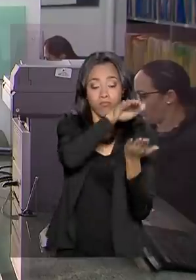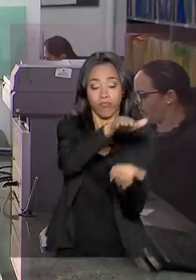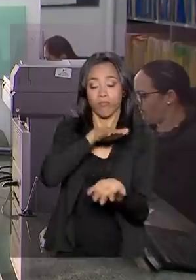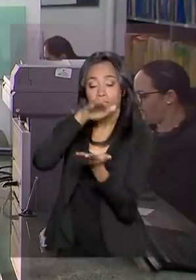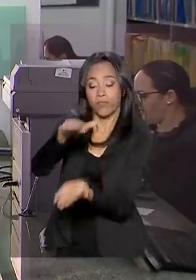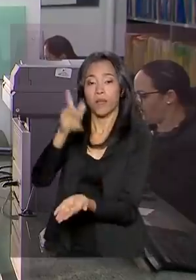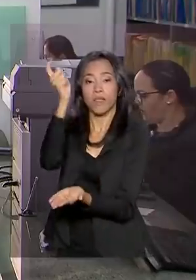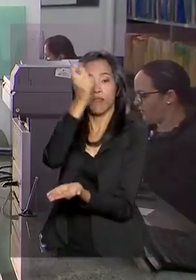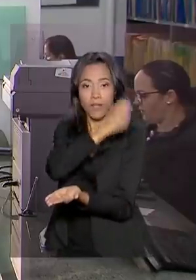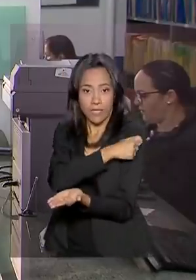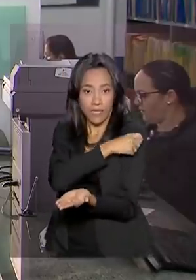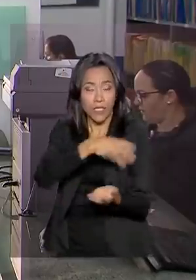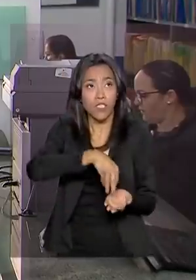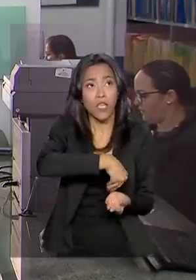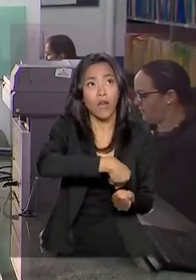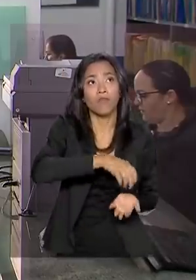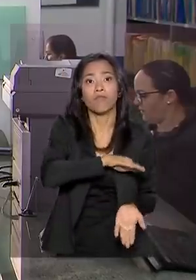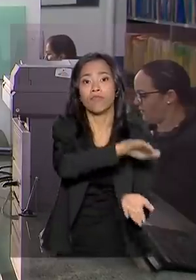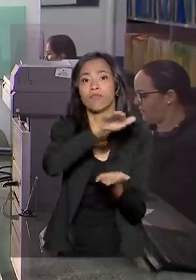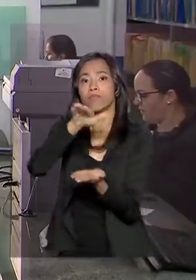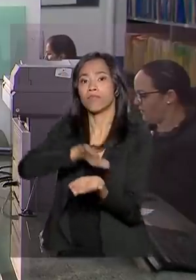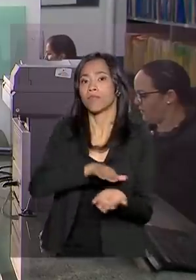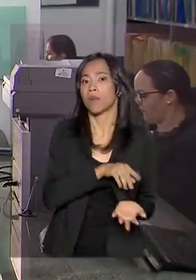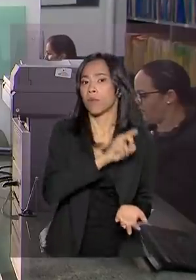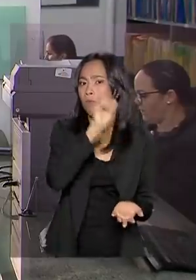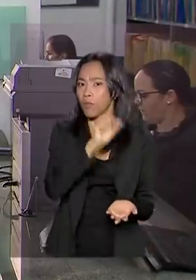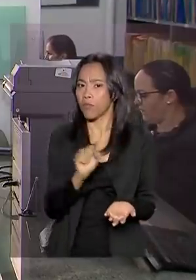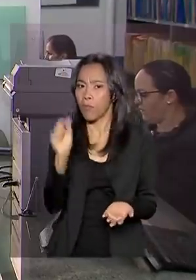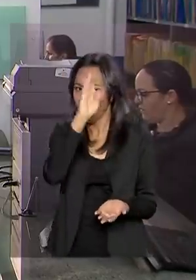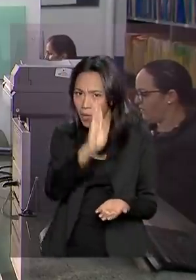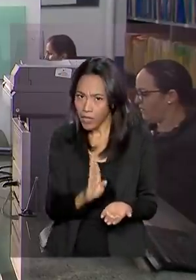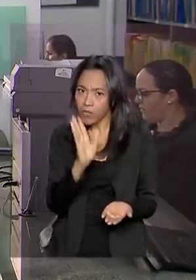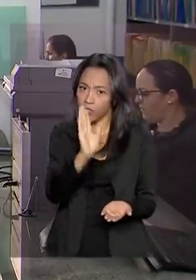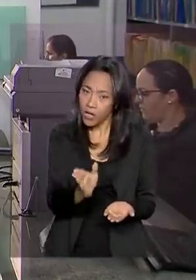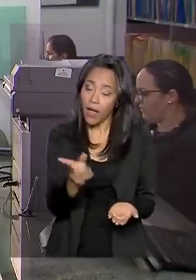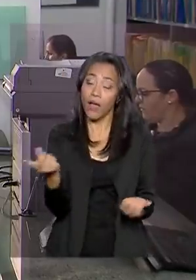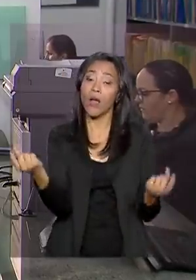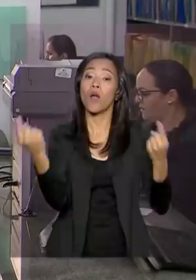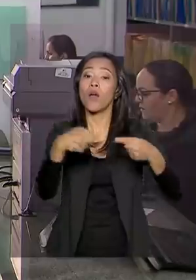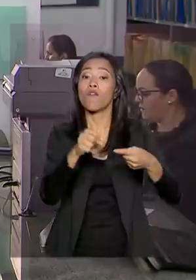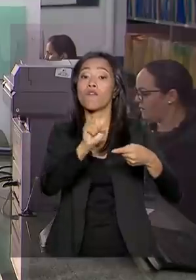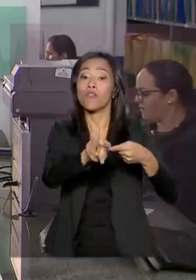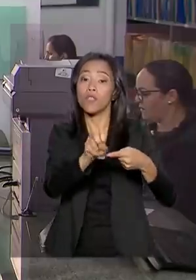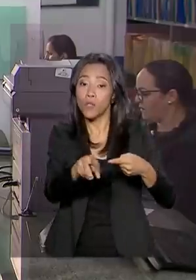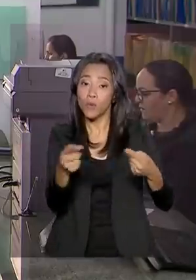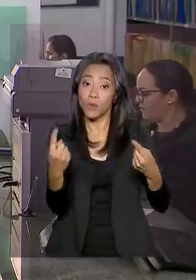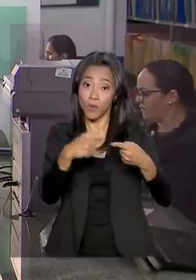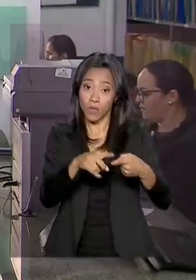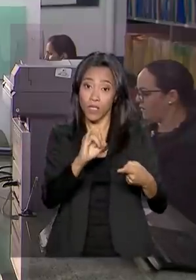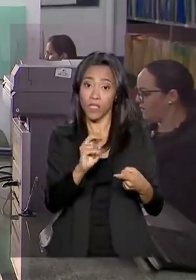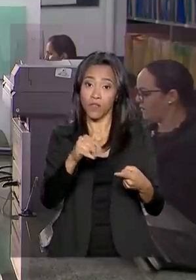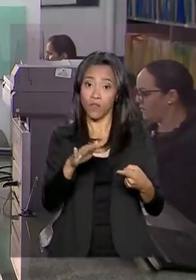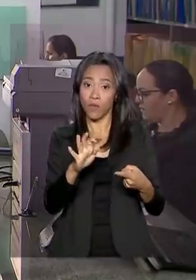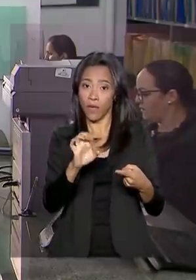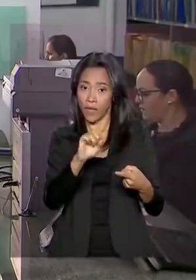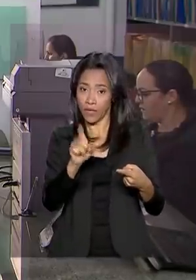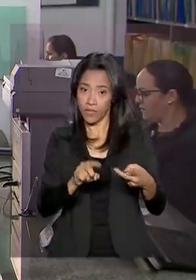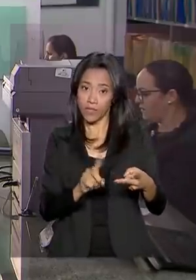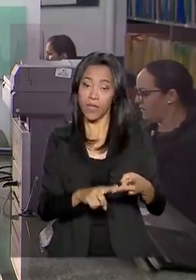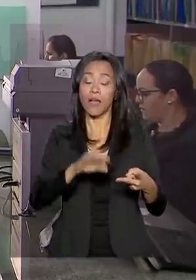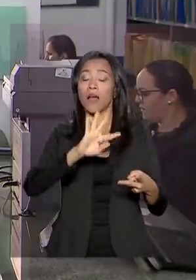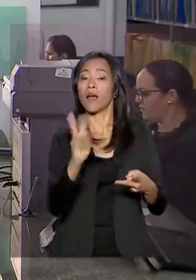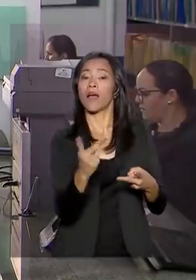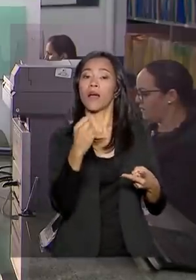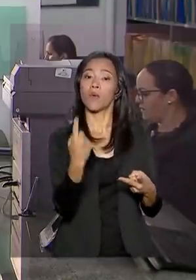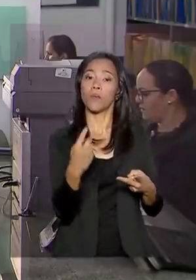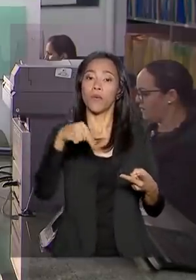Sistema Único de Saúde neste ano imunizam as pessoas contra os seguintes vírus. Influenza H1N1